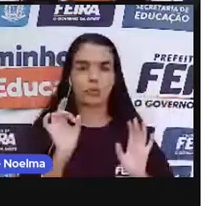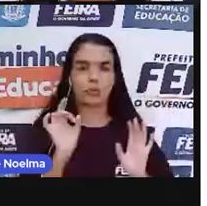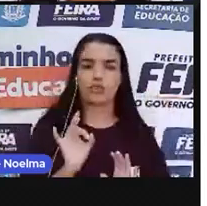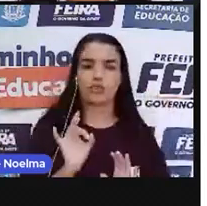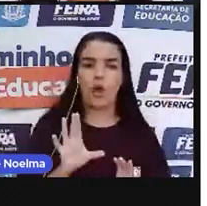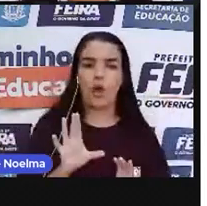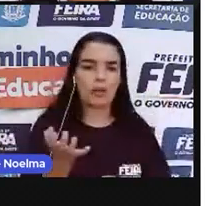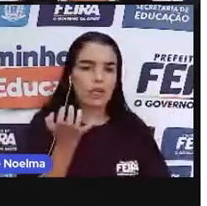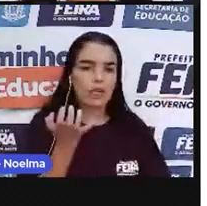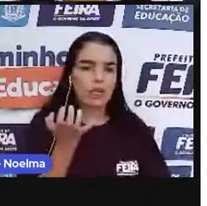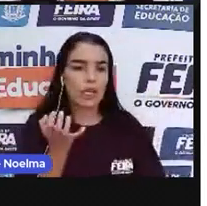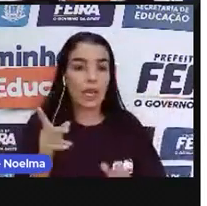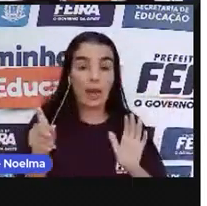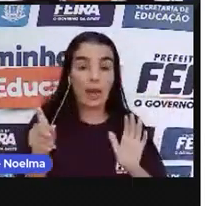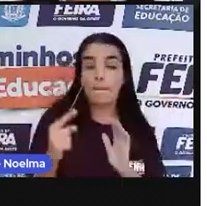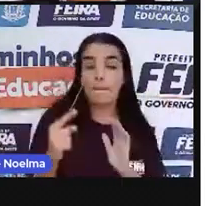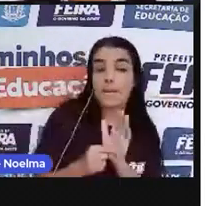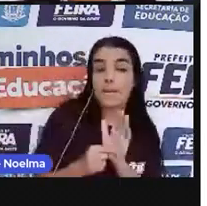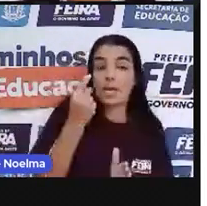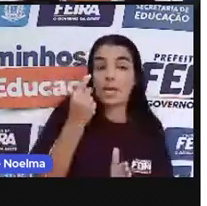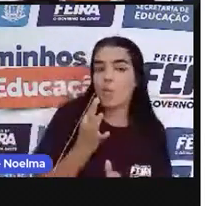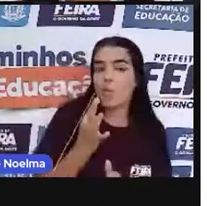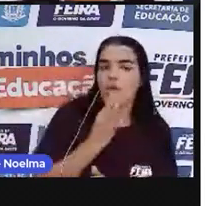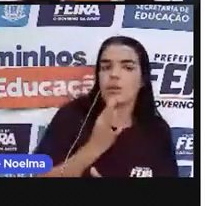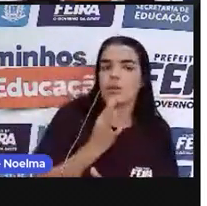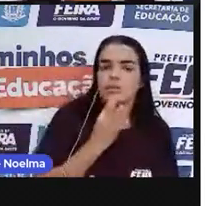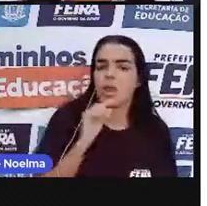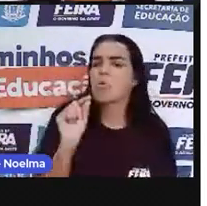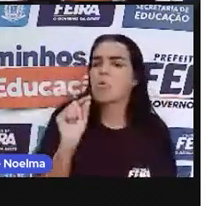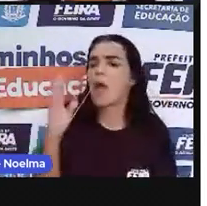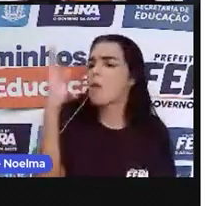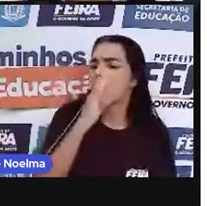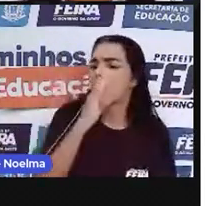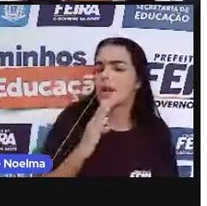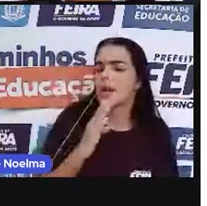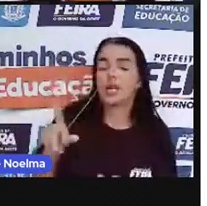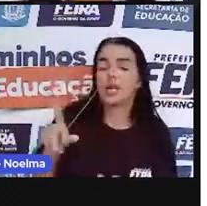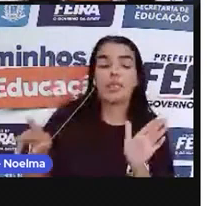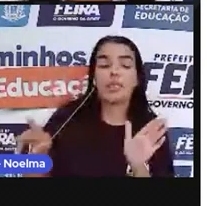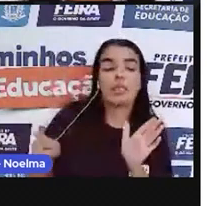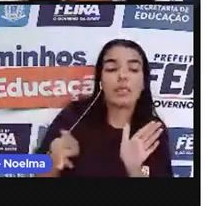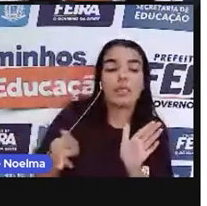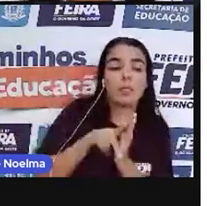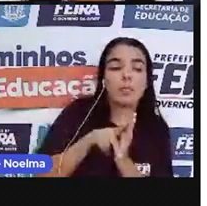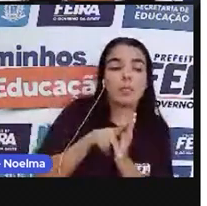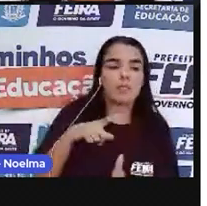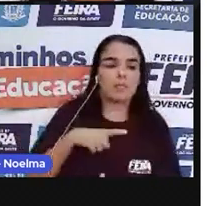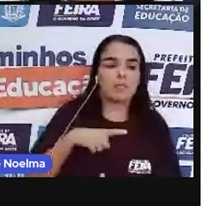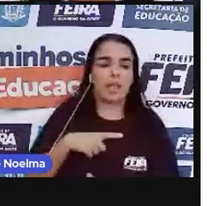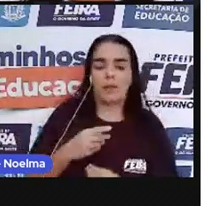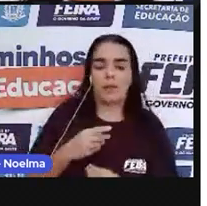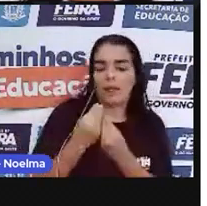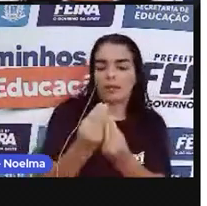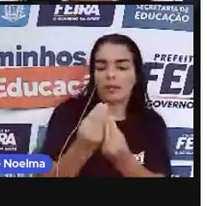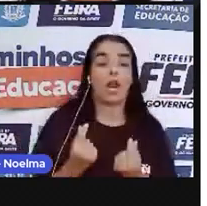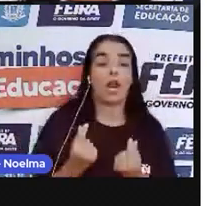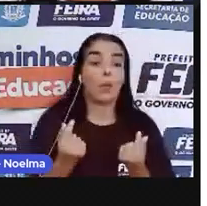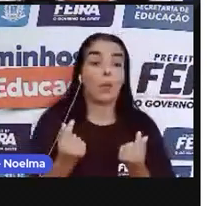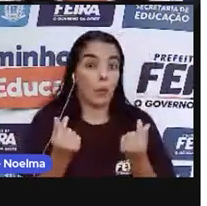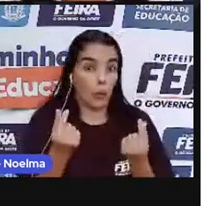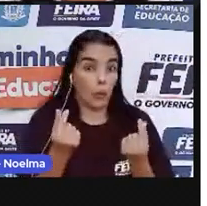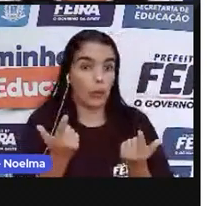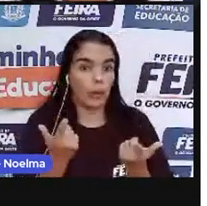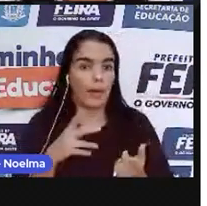reconhecer primeiro o terreno, né? Saber o que que o Brasil teria ali para oferecer de lucro para